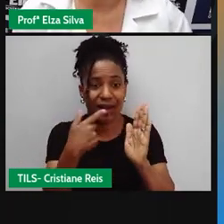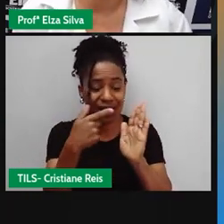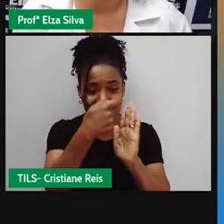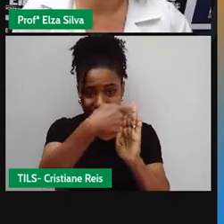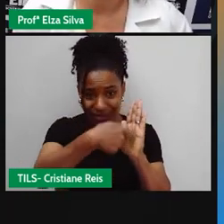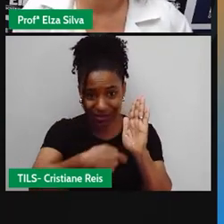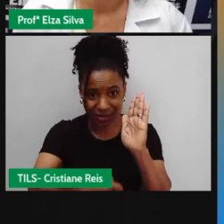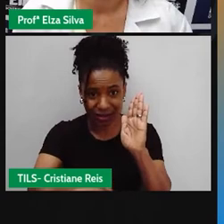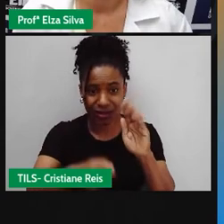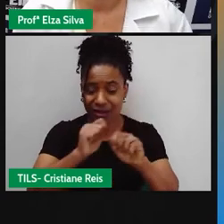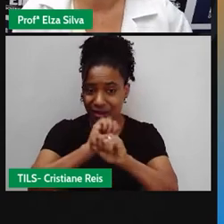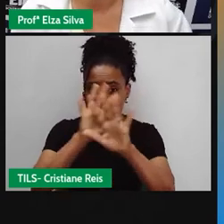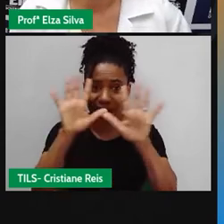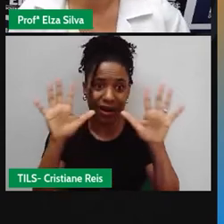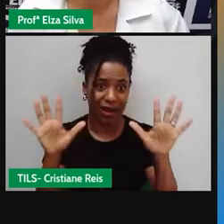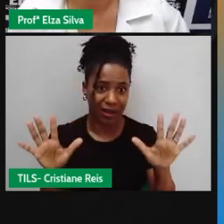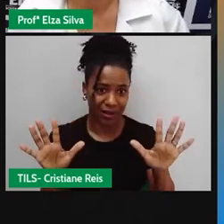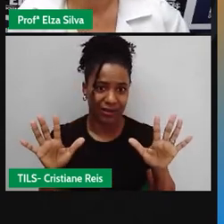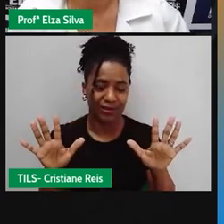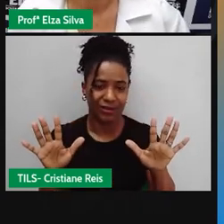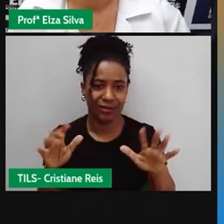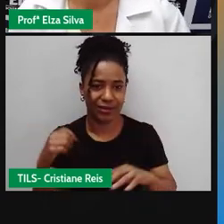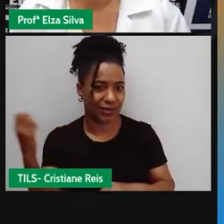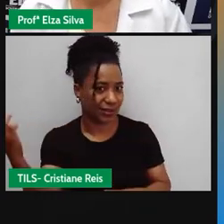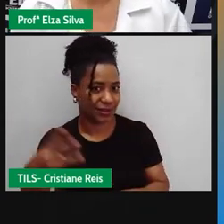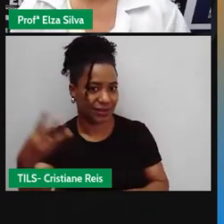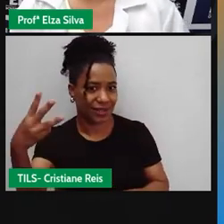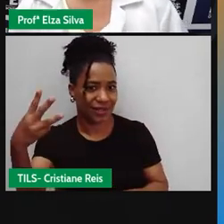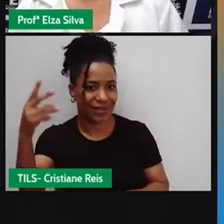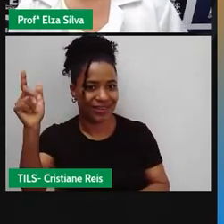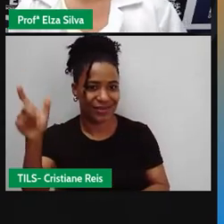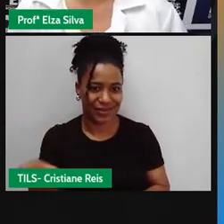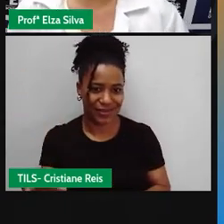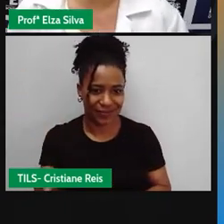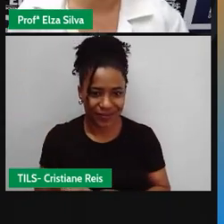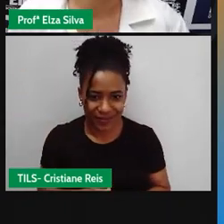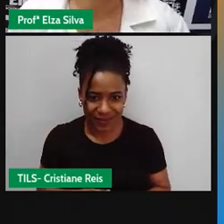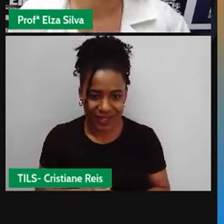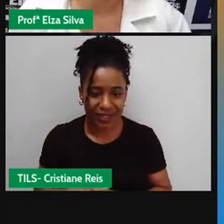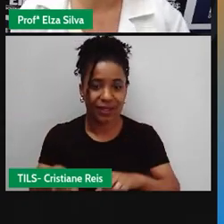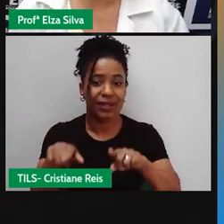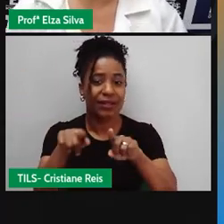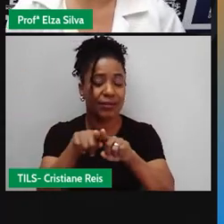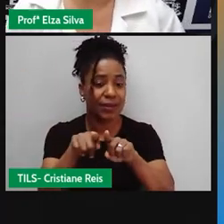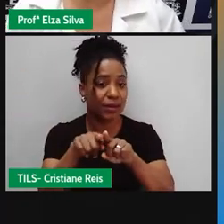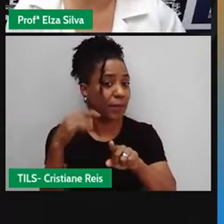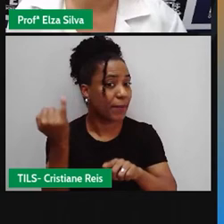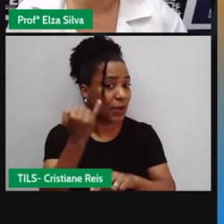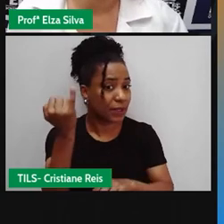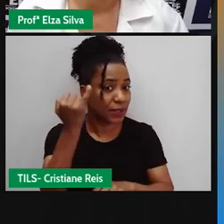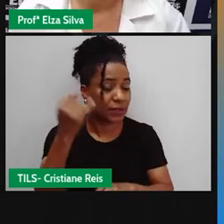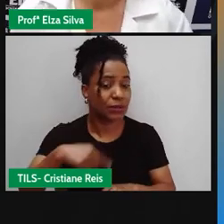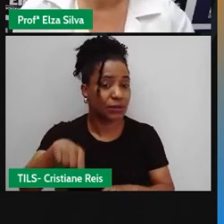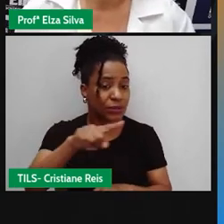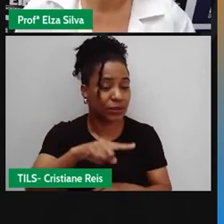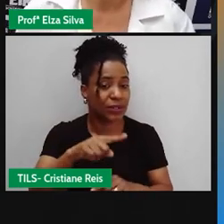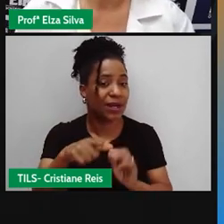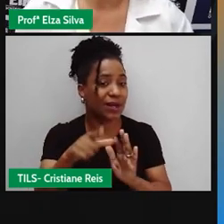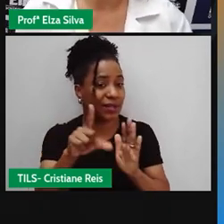é importante Que nós Antes de assistirmos Ou lermos O produto cultural escolhido